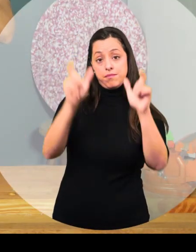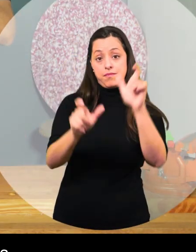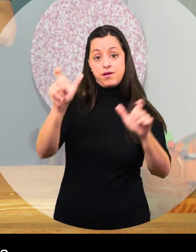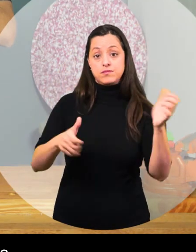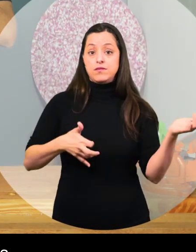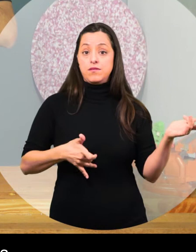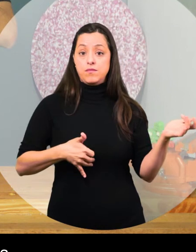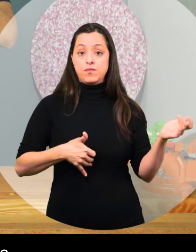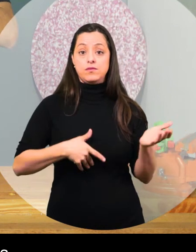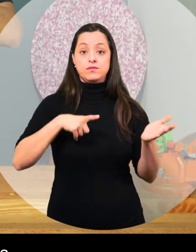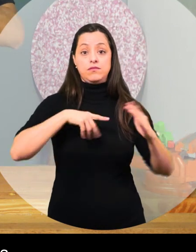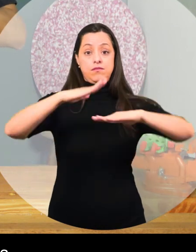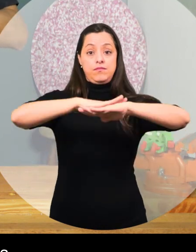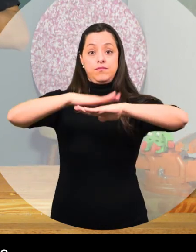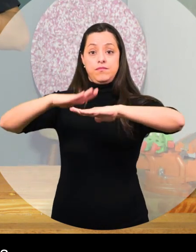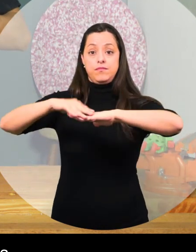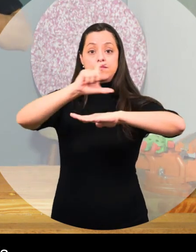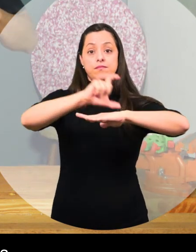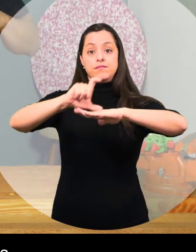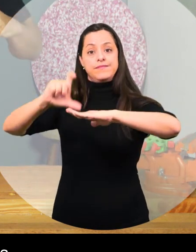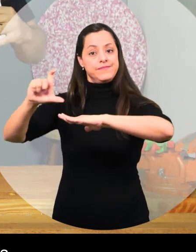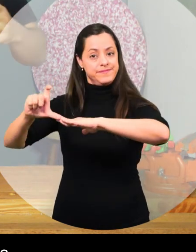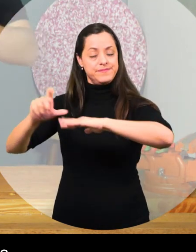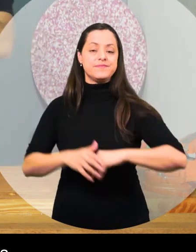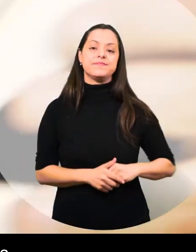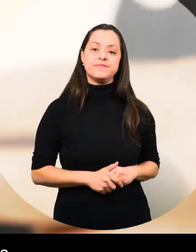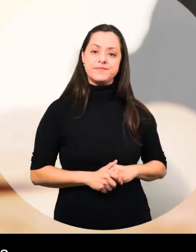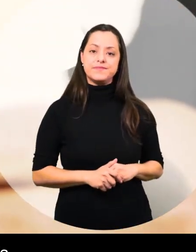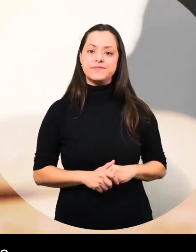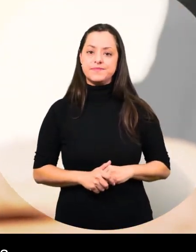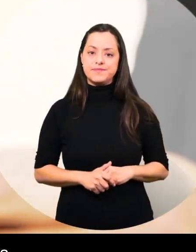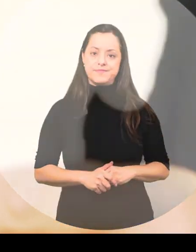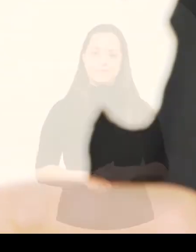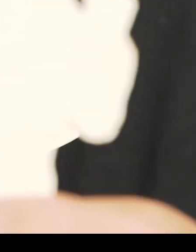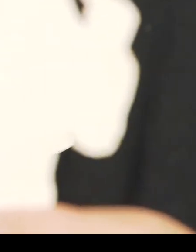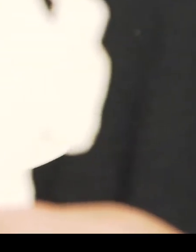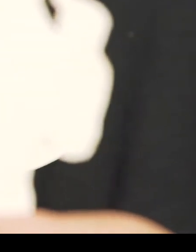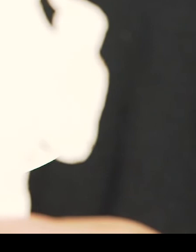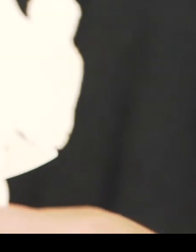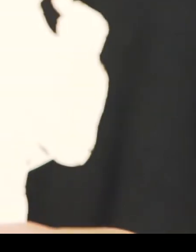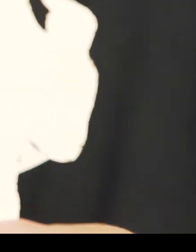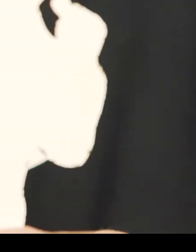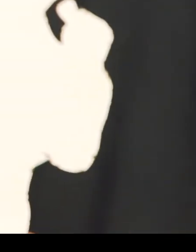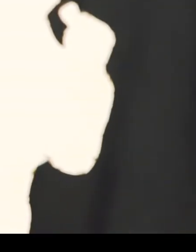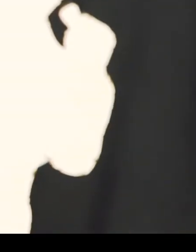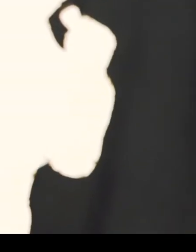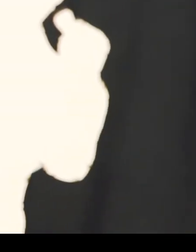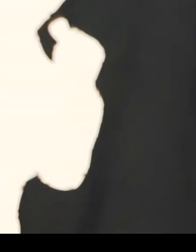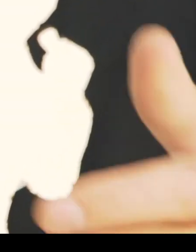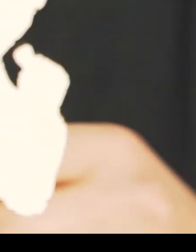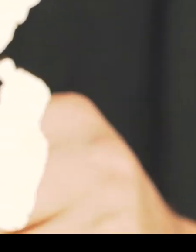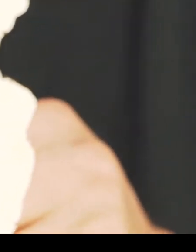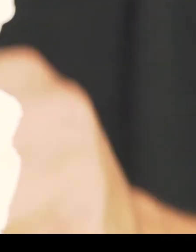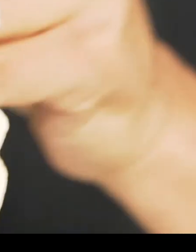na tampa da caixa de instrumentos musicais. Lara e Gui encaixam as figuras dos personagens